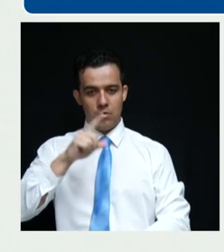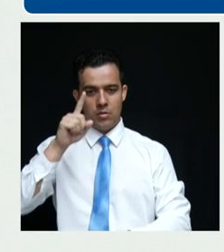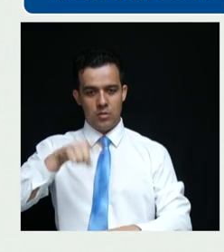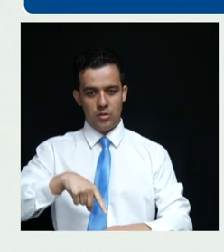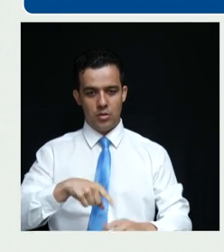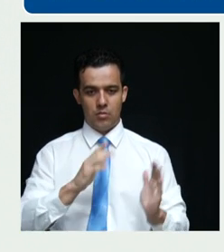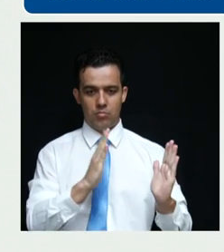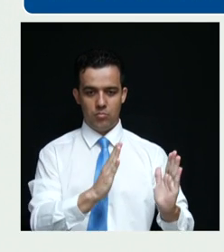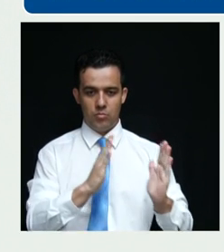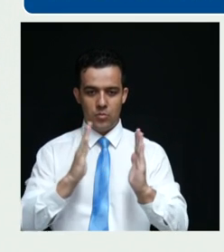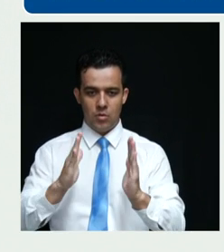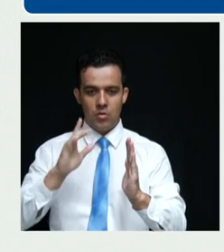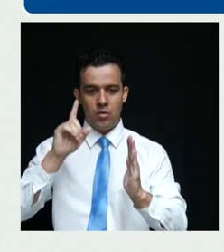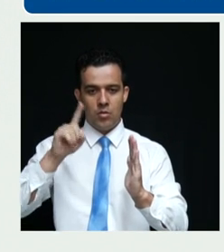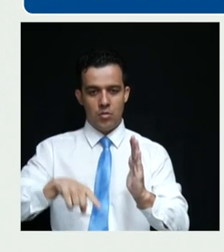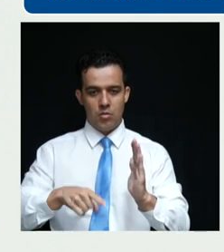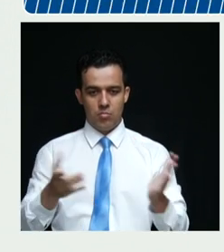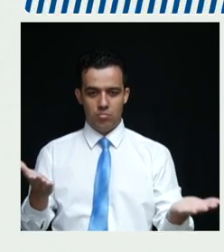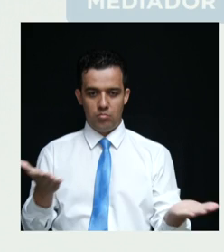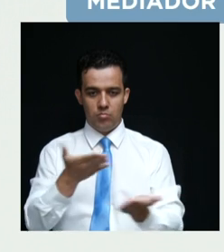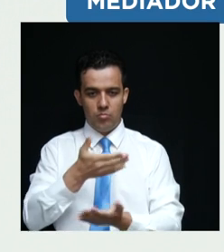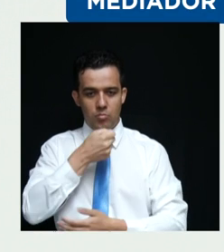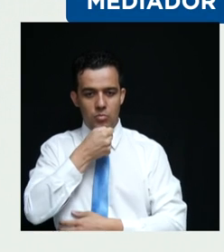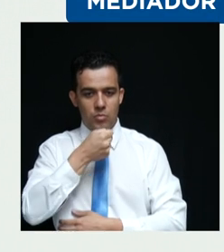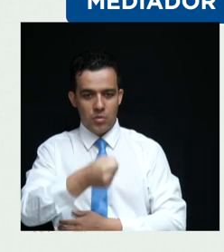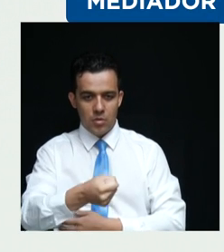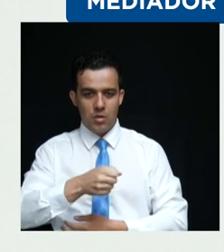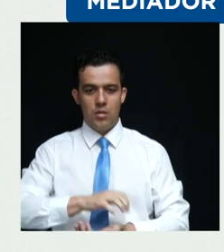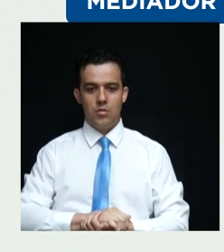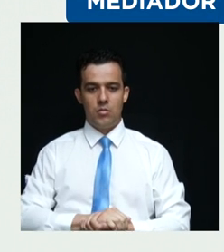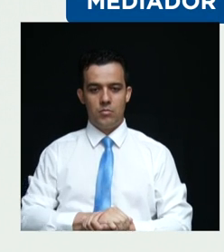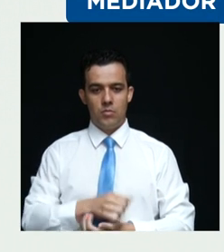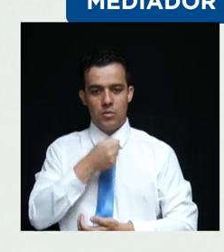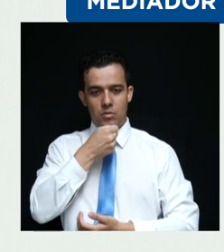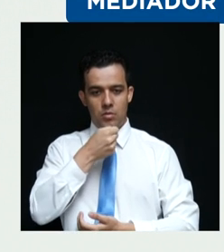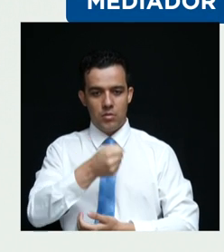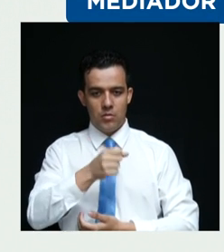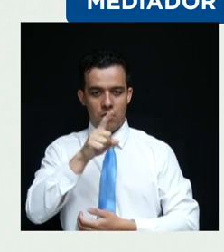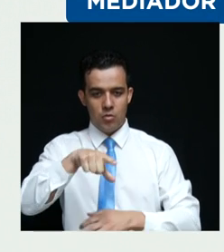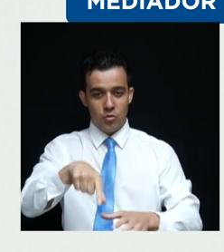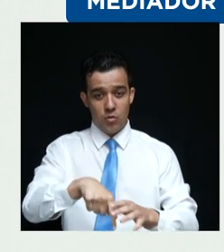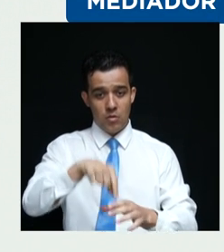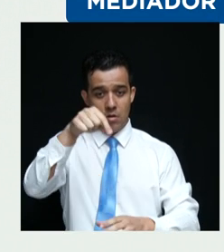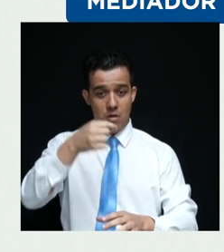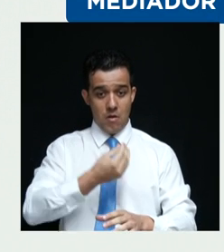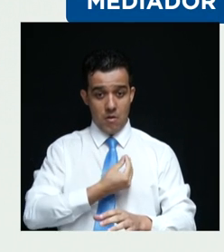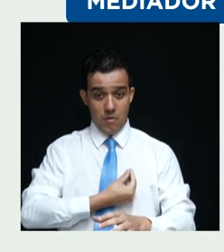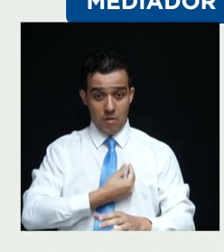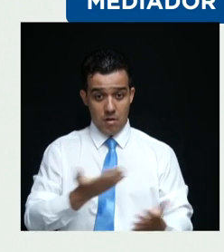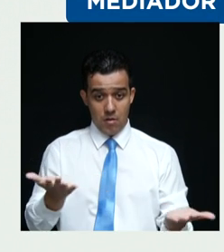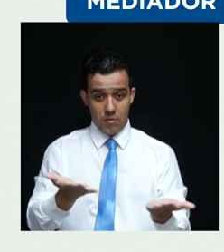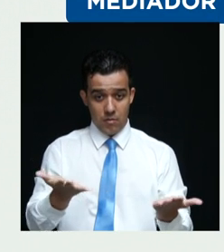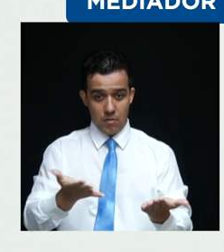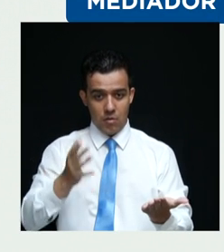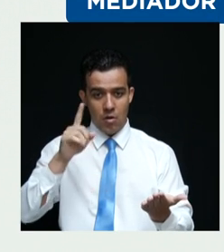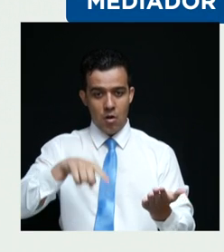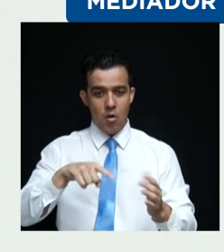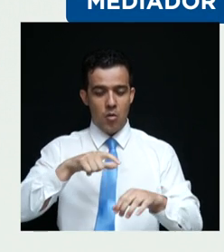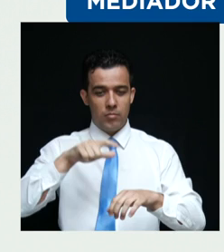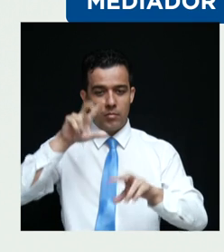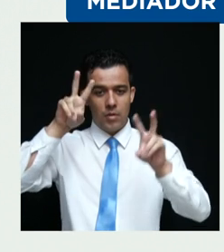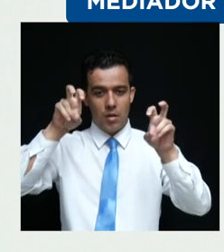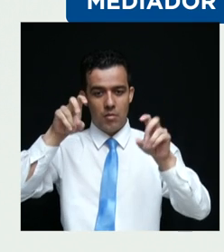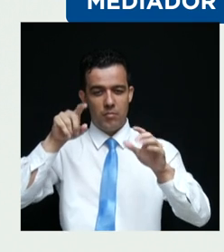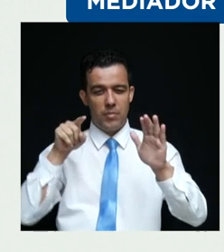rodadas de perguntas do mediador do debate. O mediador sorteia ao vivo o tema da pergunta e questiona o